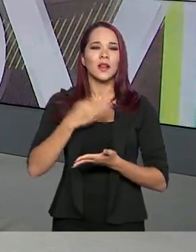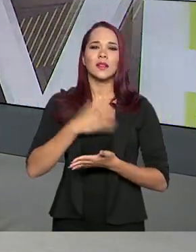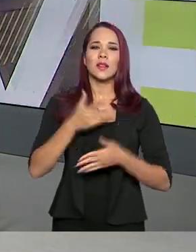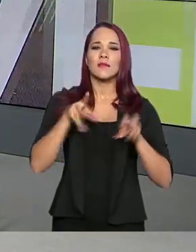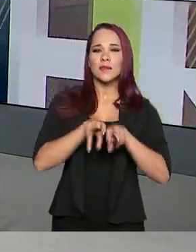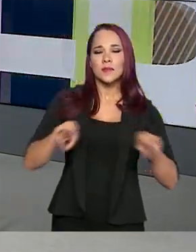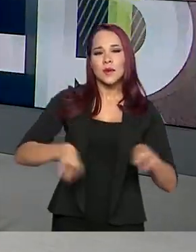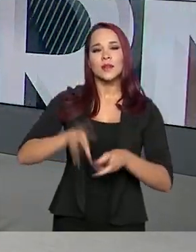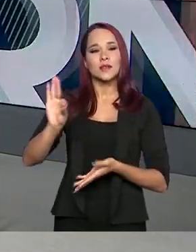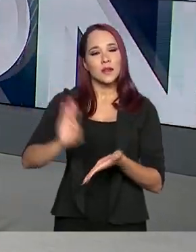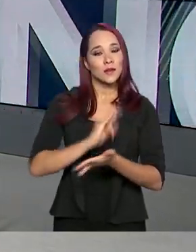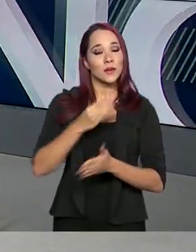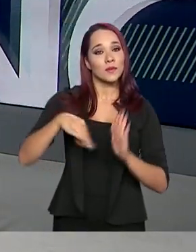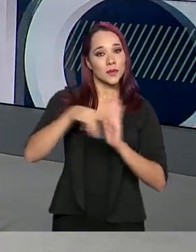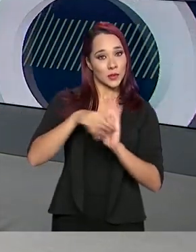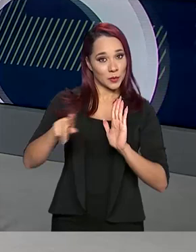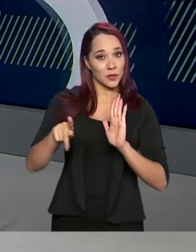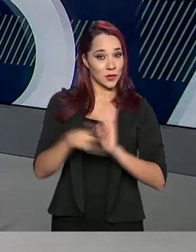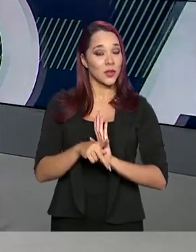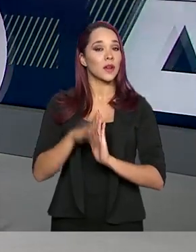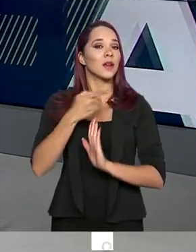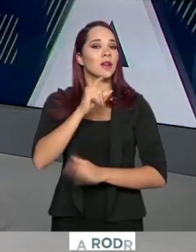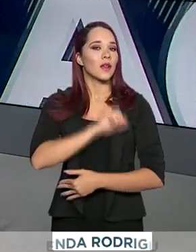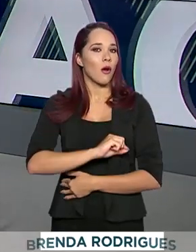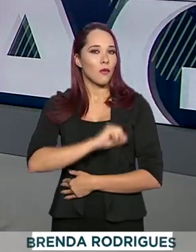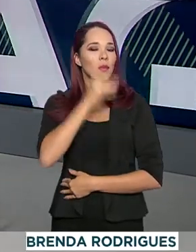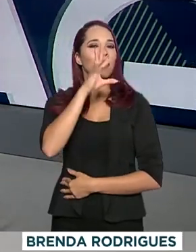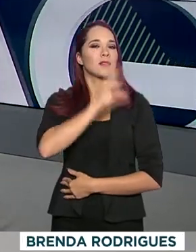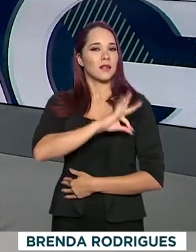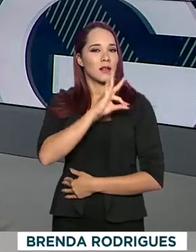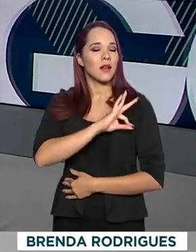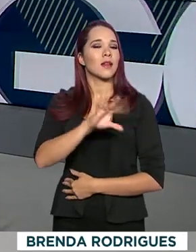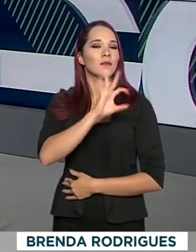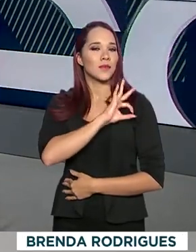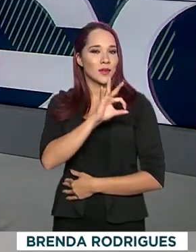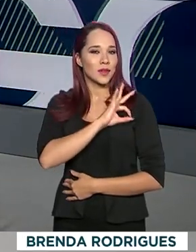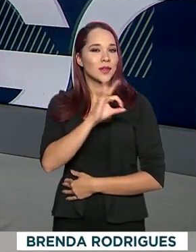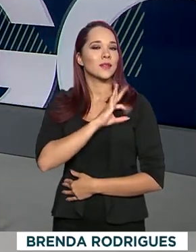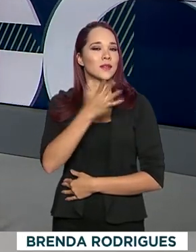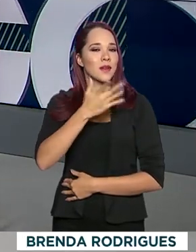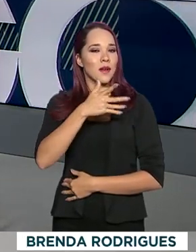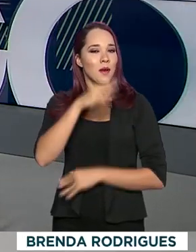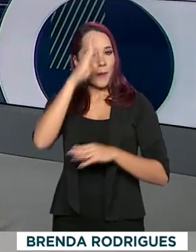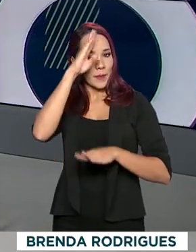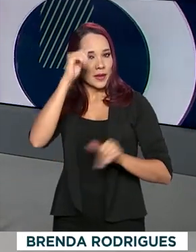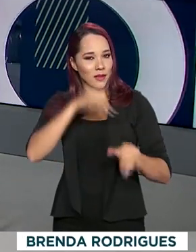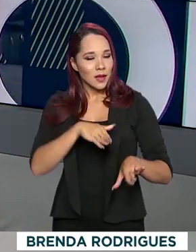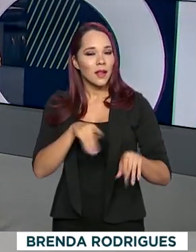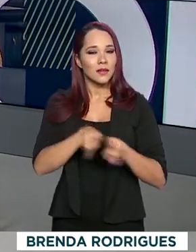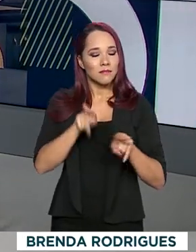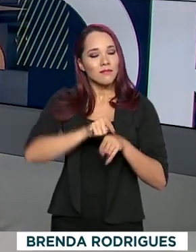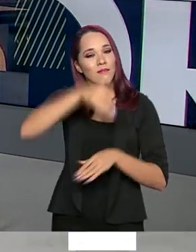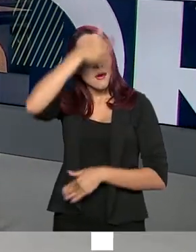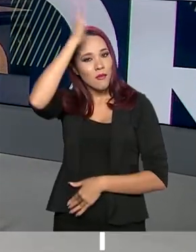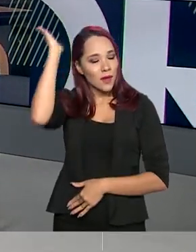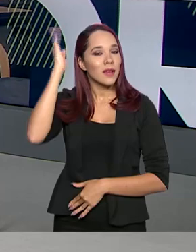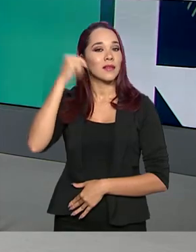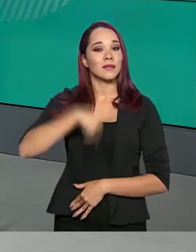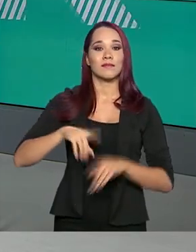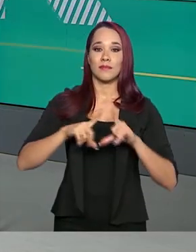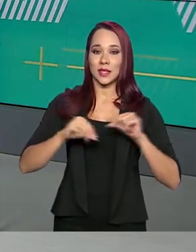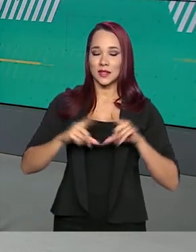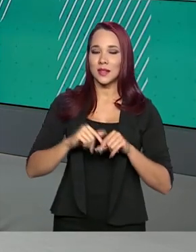de assinatura de uma medida provisória que aumenta a remuneração da Polícia Militar e Corpo de Bombeiros Militar do Distrito Federal.